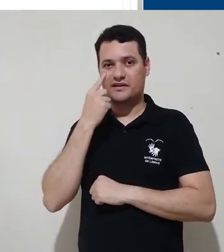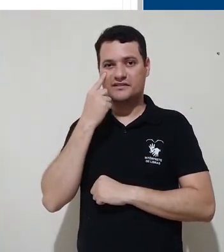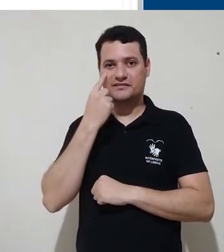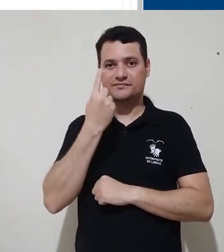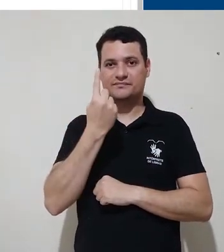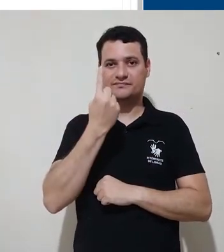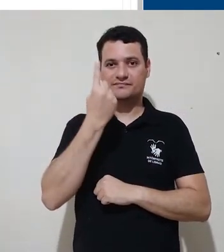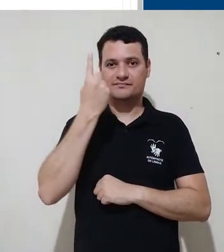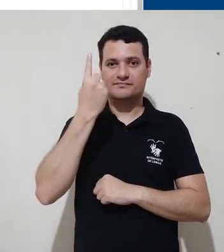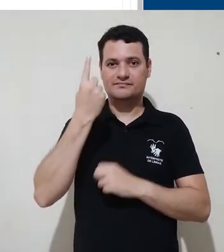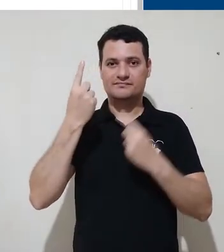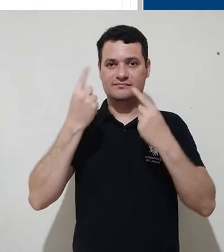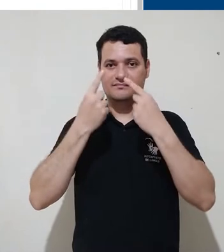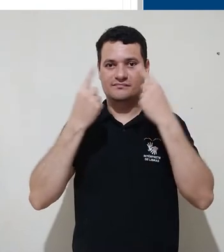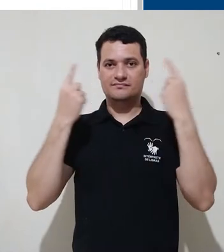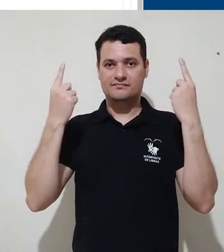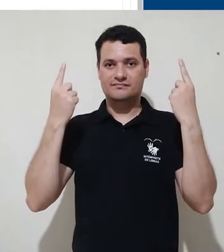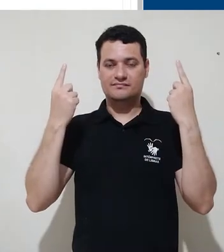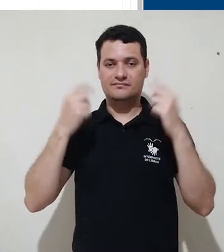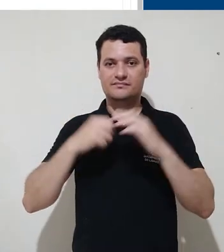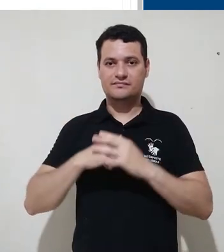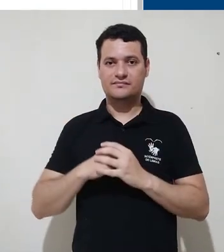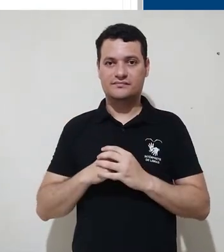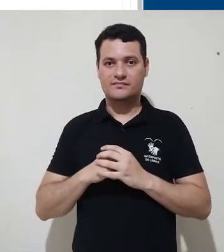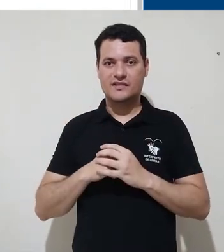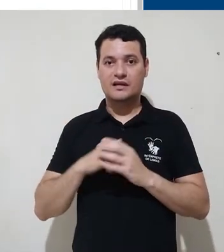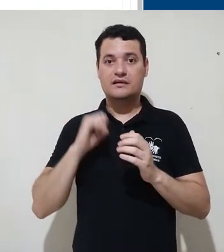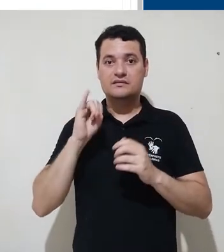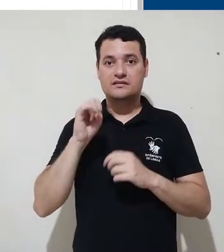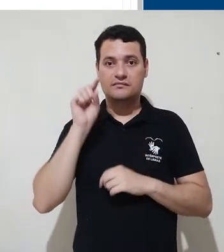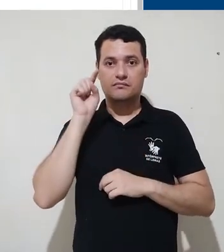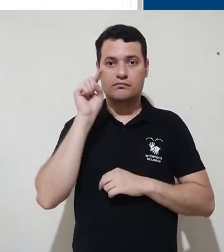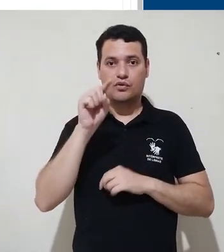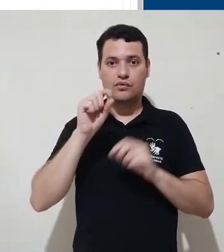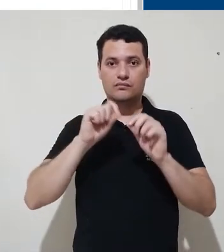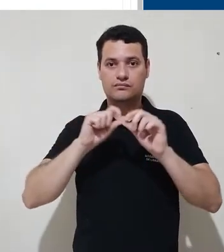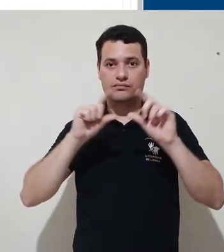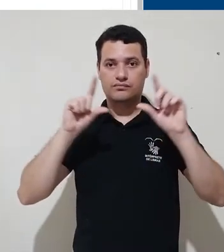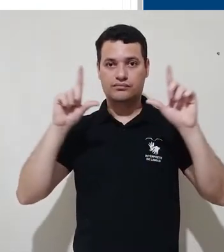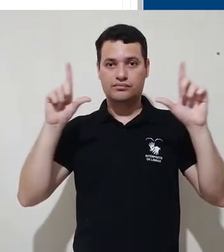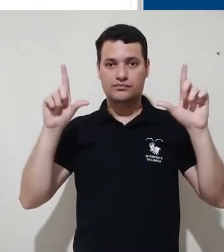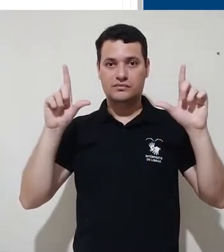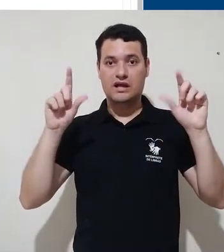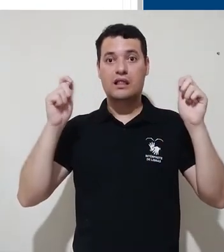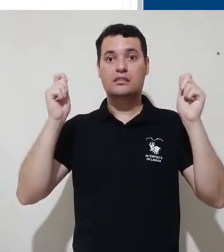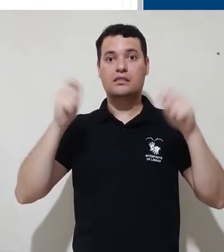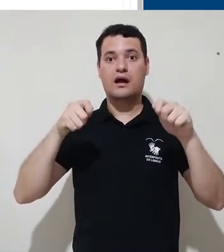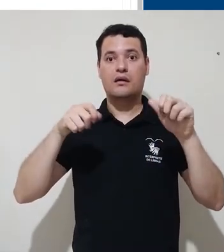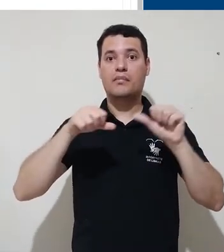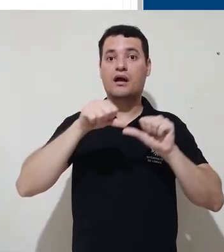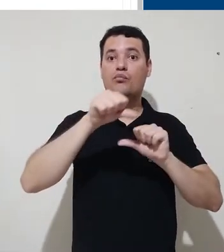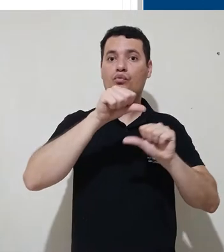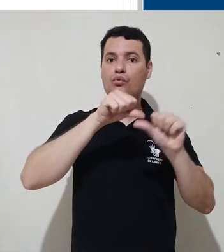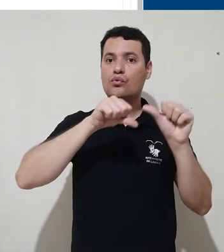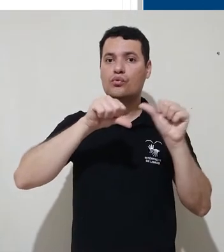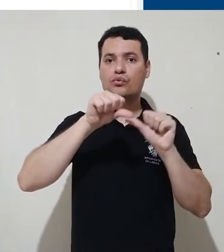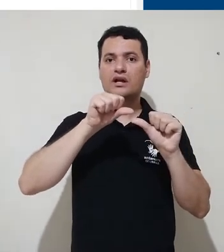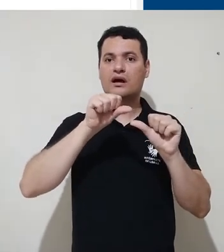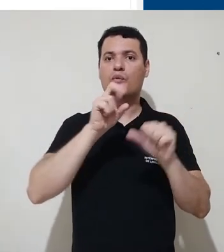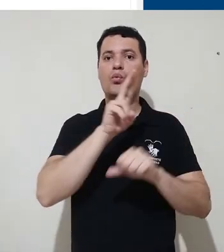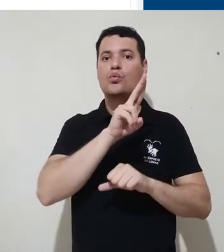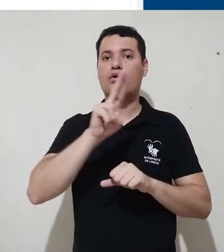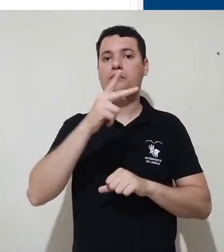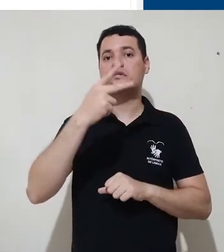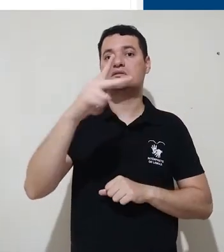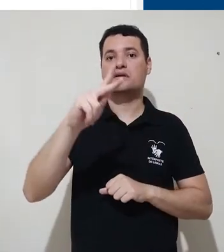estão vendo no centro da tela. Por quê? Porque clicando sobre modificar perfil, é possível fazer